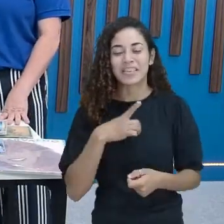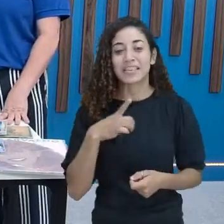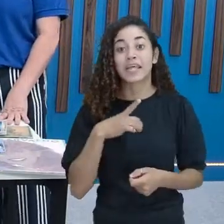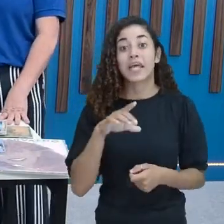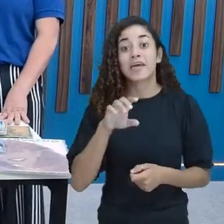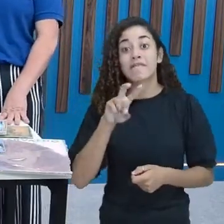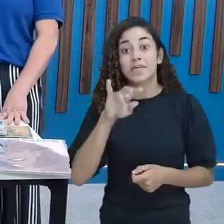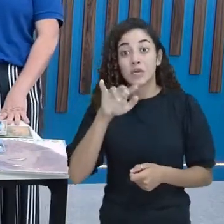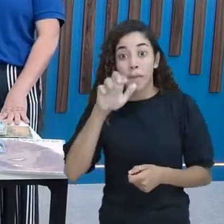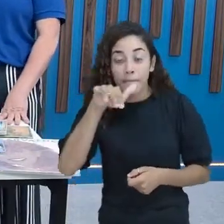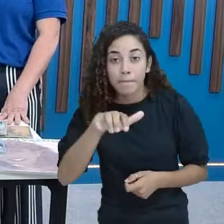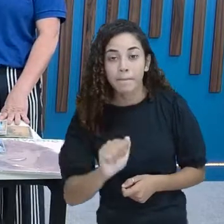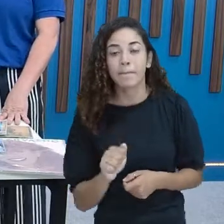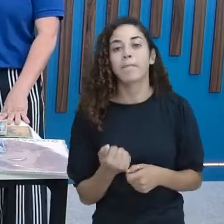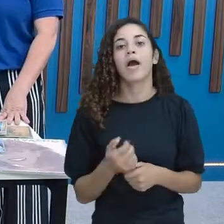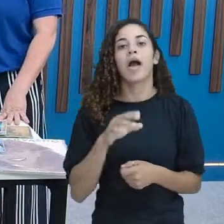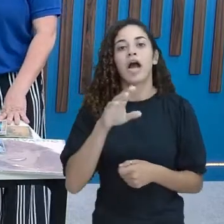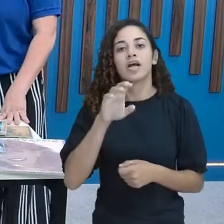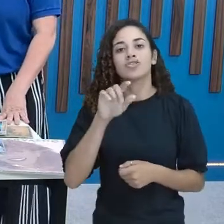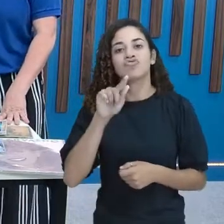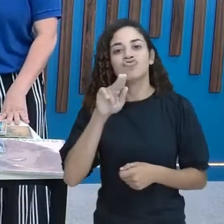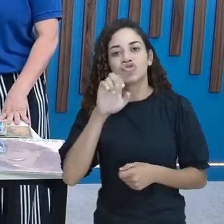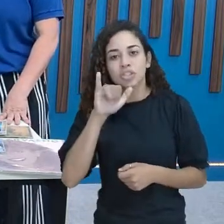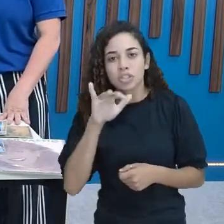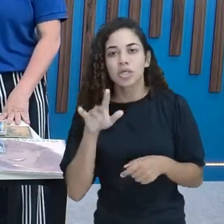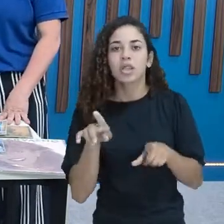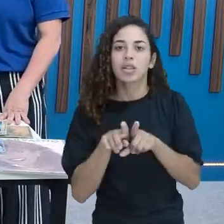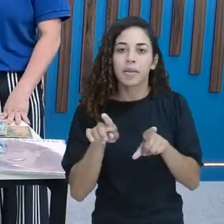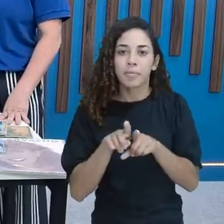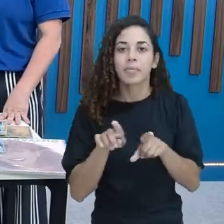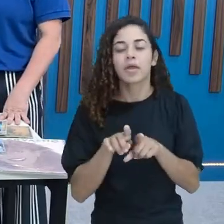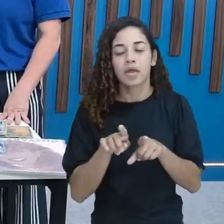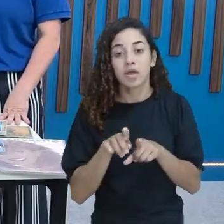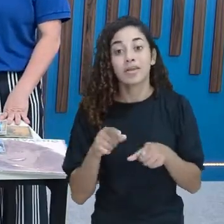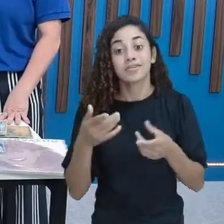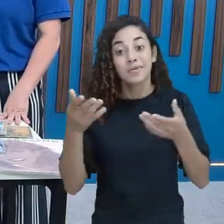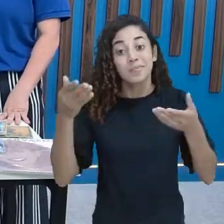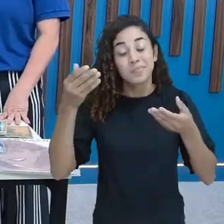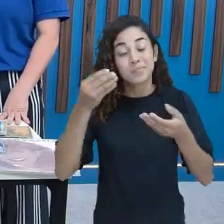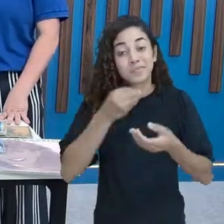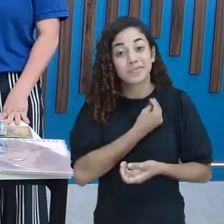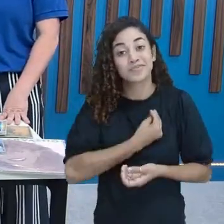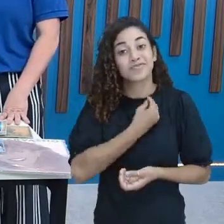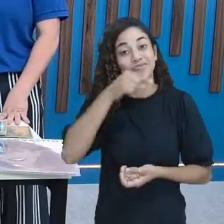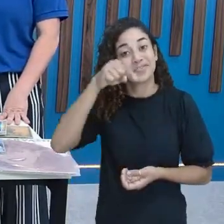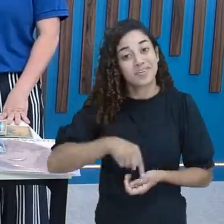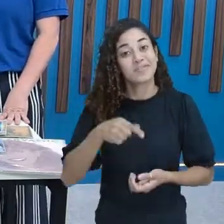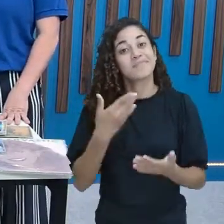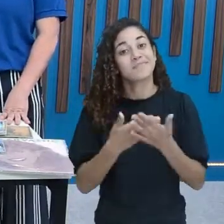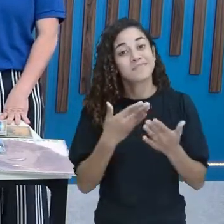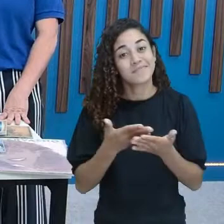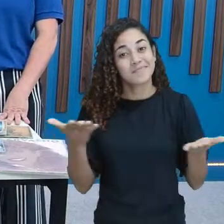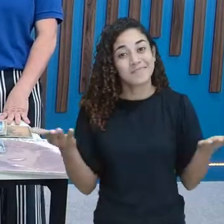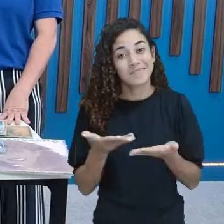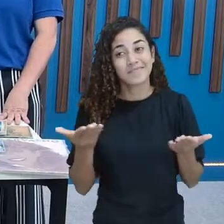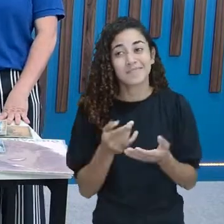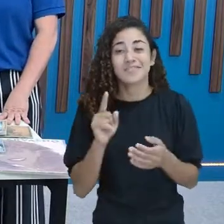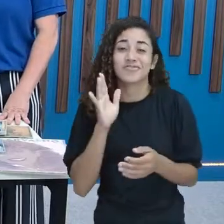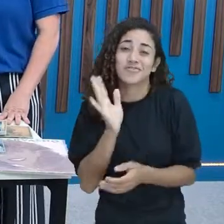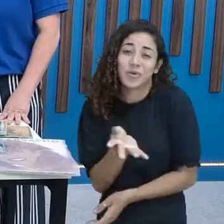Vilma Campos Está com a gente na aula de hoje Vocês conhecem, né? São as minhas estrelas da Eja